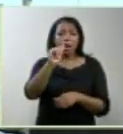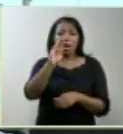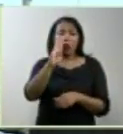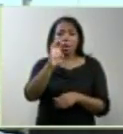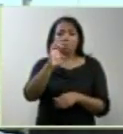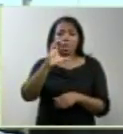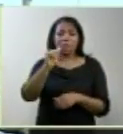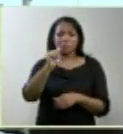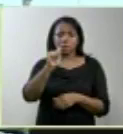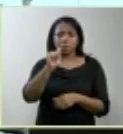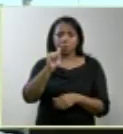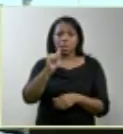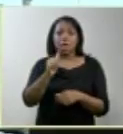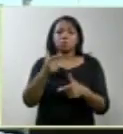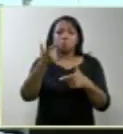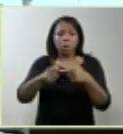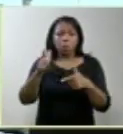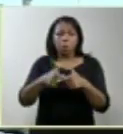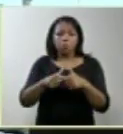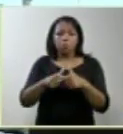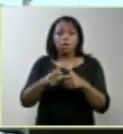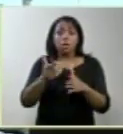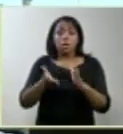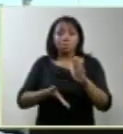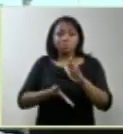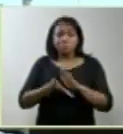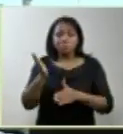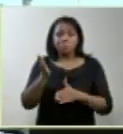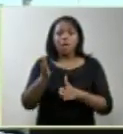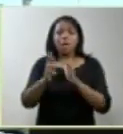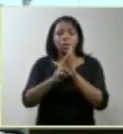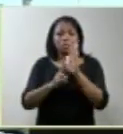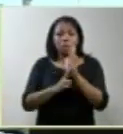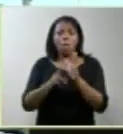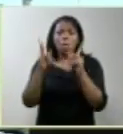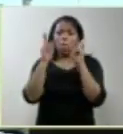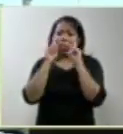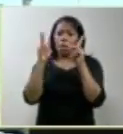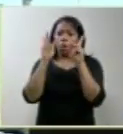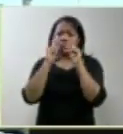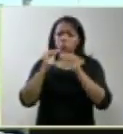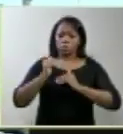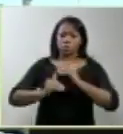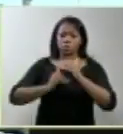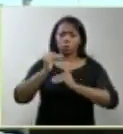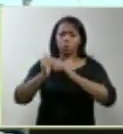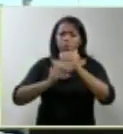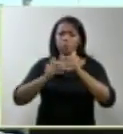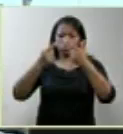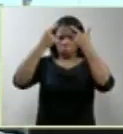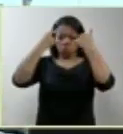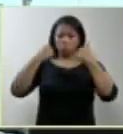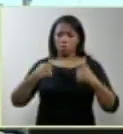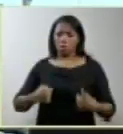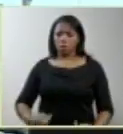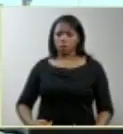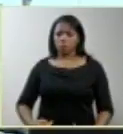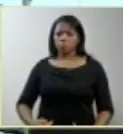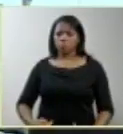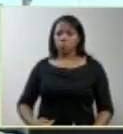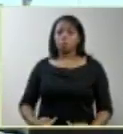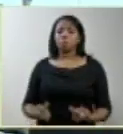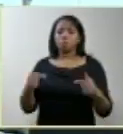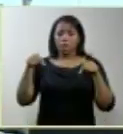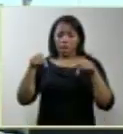malformação é um processo que escapou a regulação normal do desenvolvimento do organismo. E foi